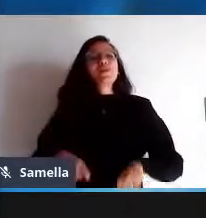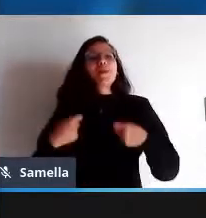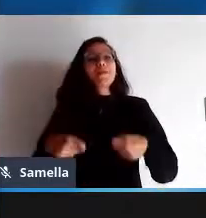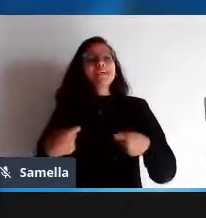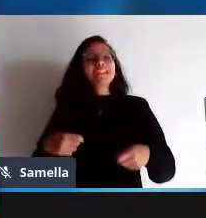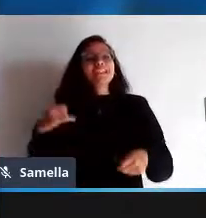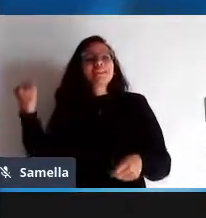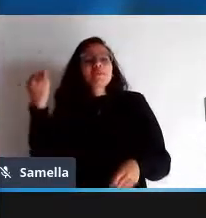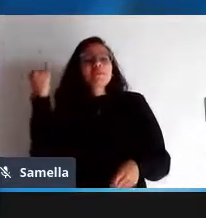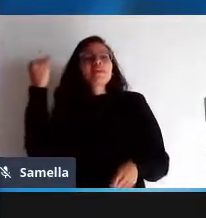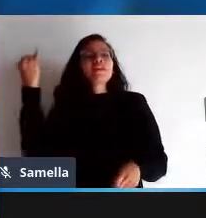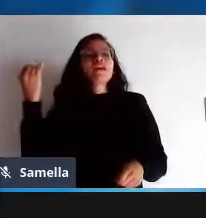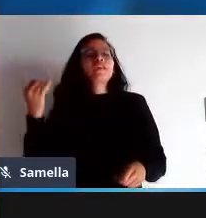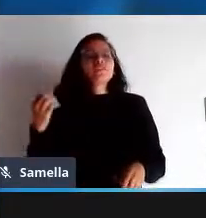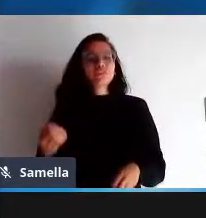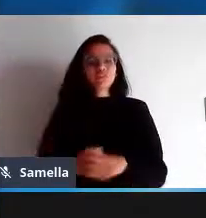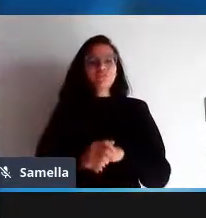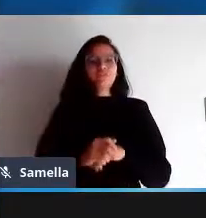conjunto esse